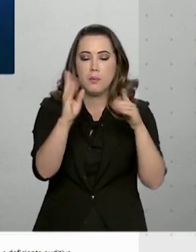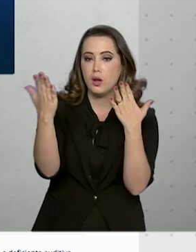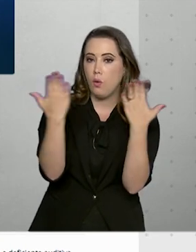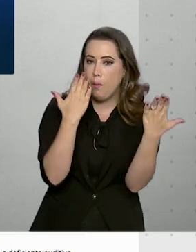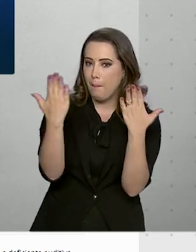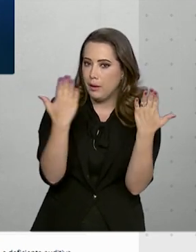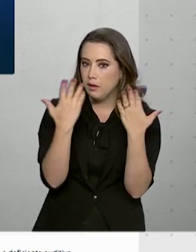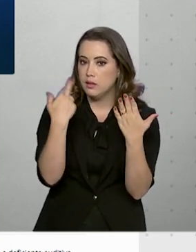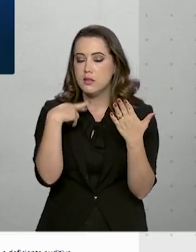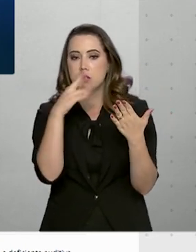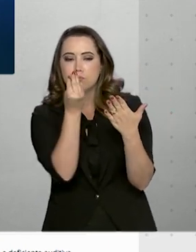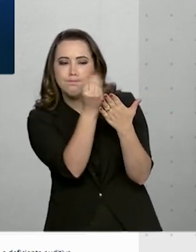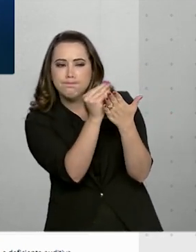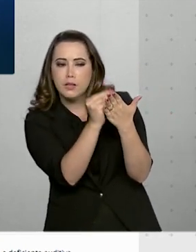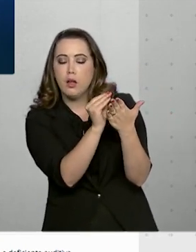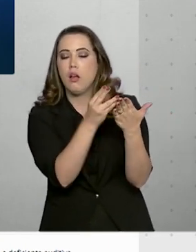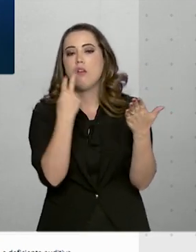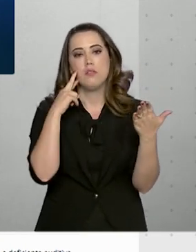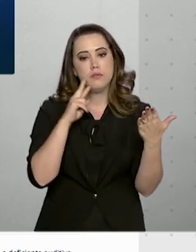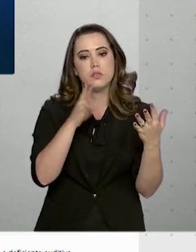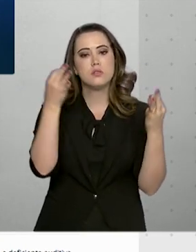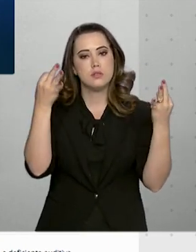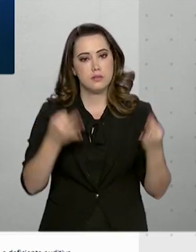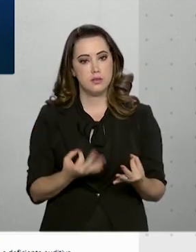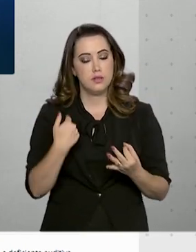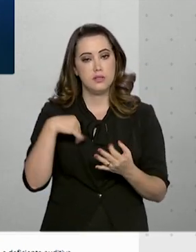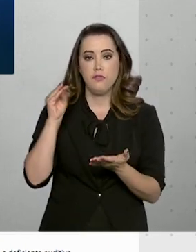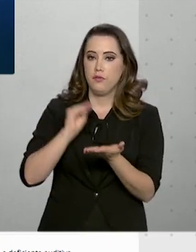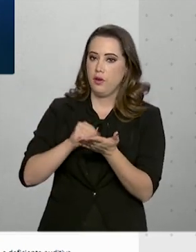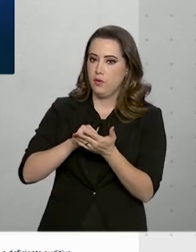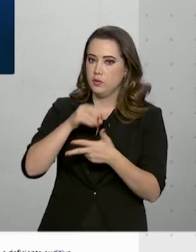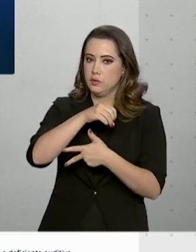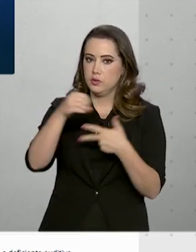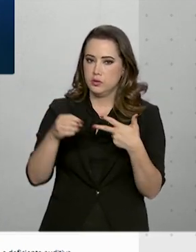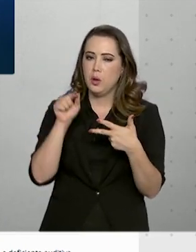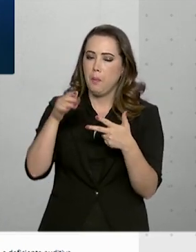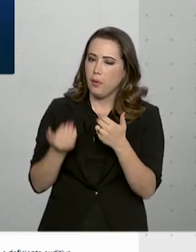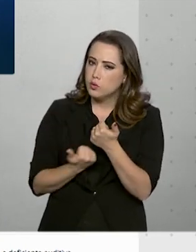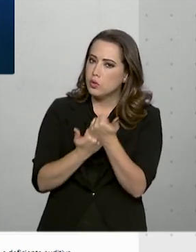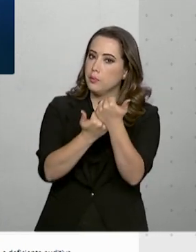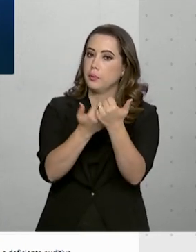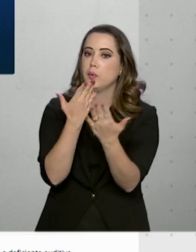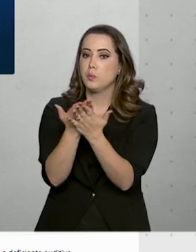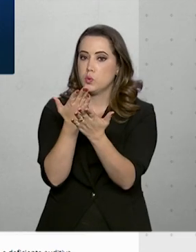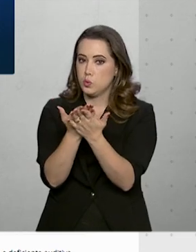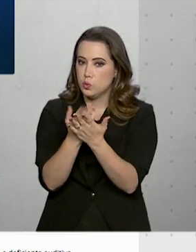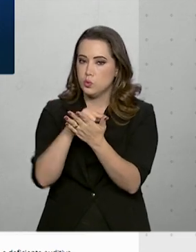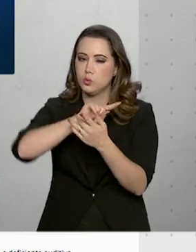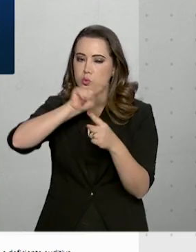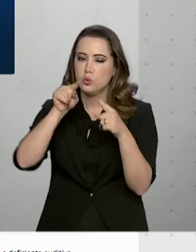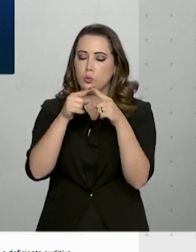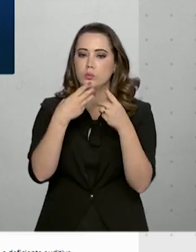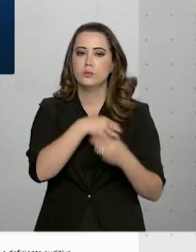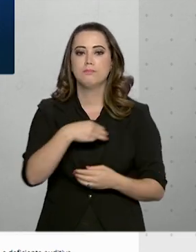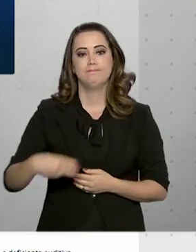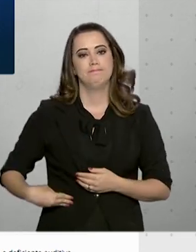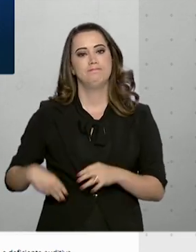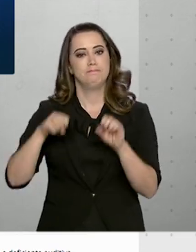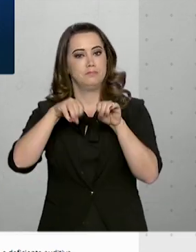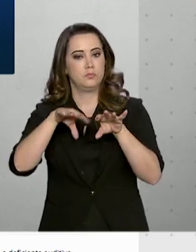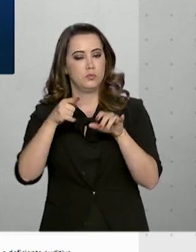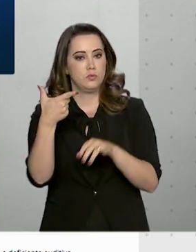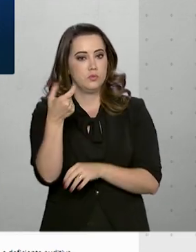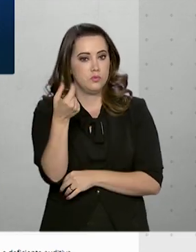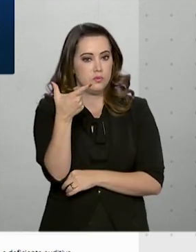confira o gabarito. Para aqueles que ainda não fizeram o Enem, o material serve de suporte para os estudos. Segundo o Ministério da Educação, em